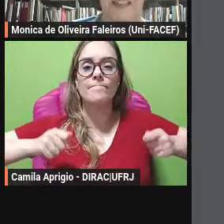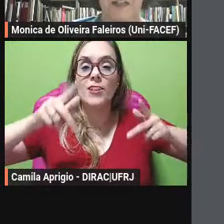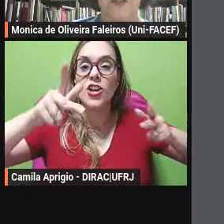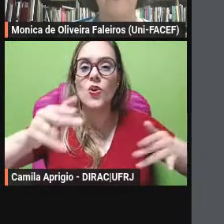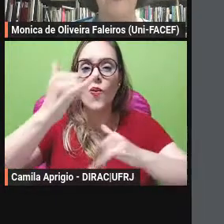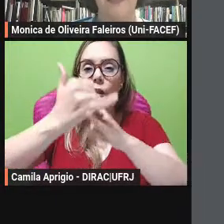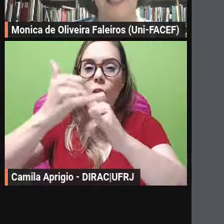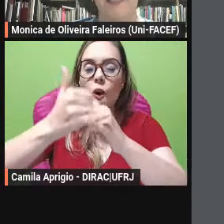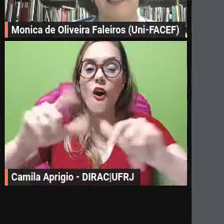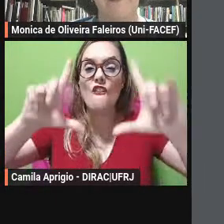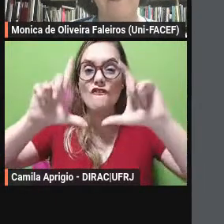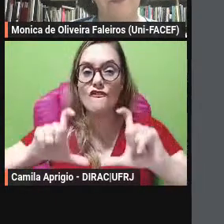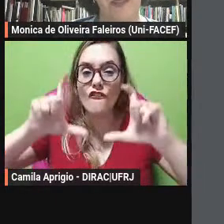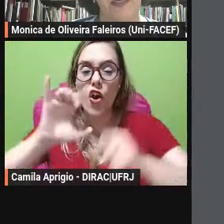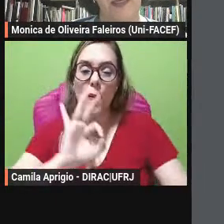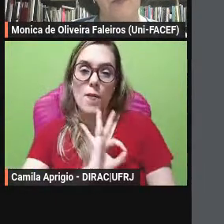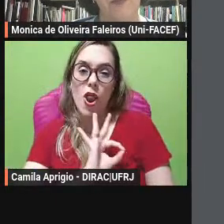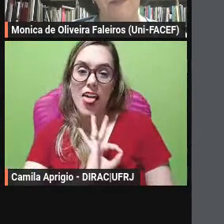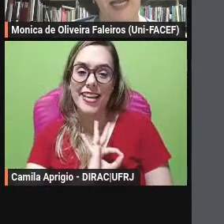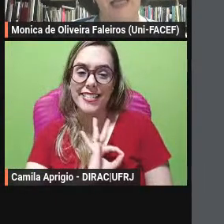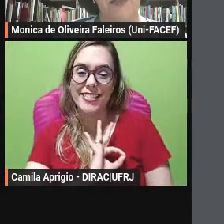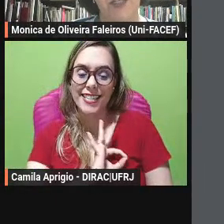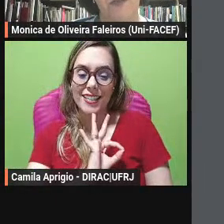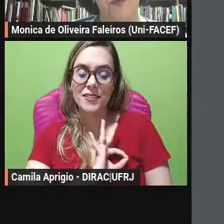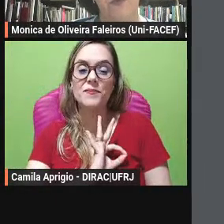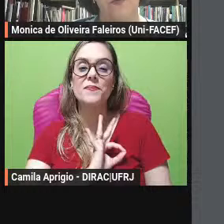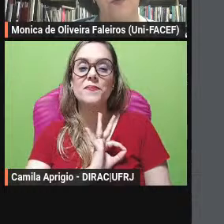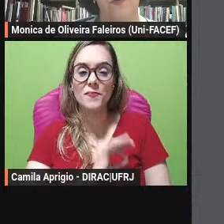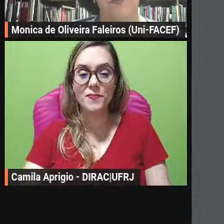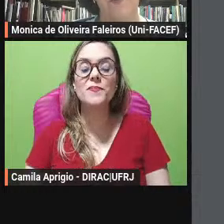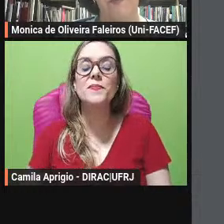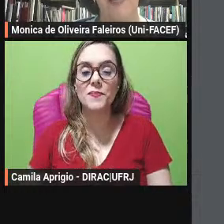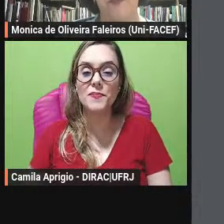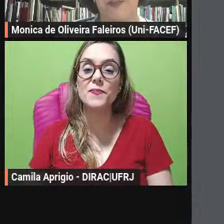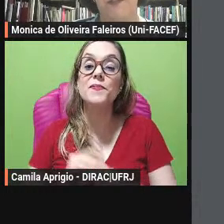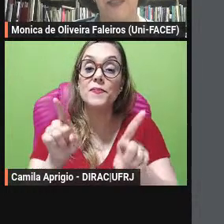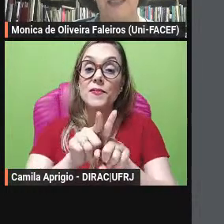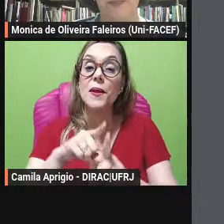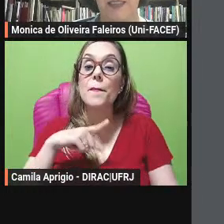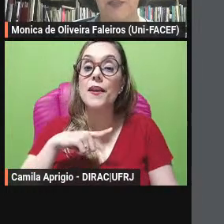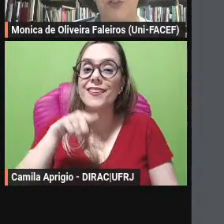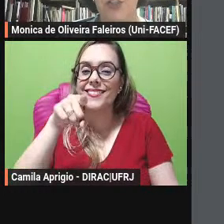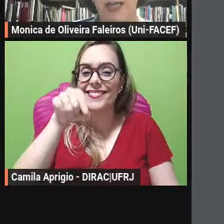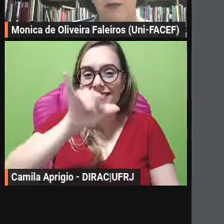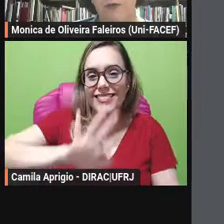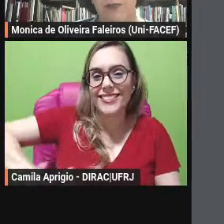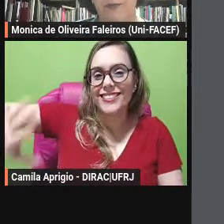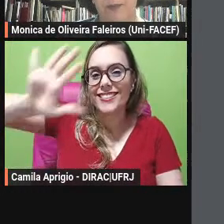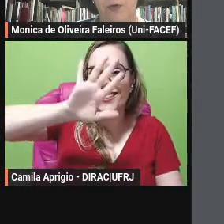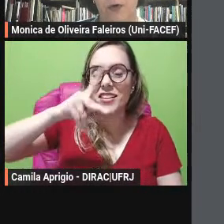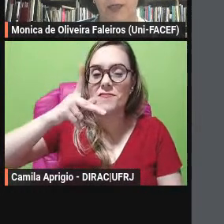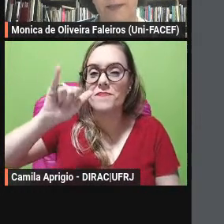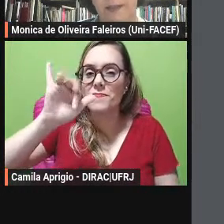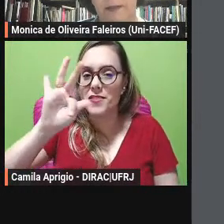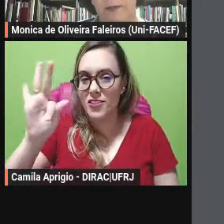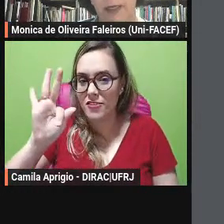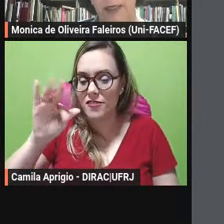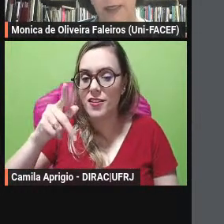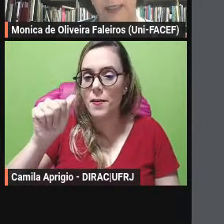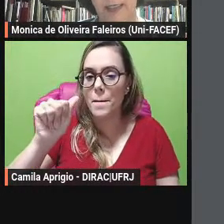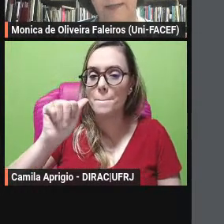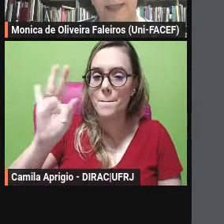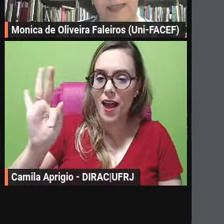interessante e aqui uma imagem do Pif-Paf também independente já com uma fabulosa